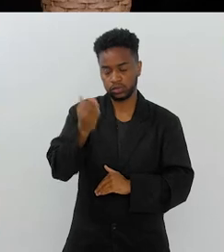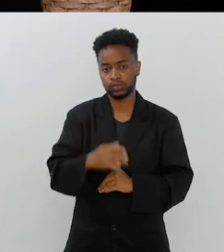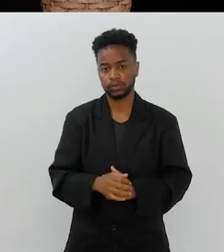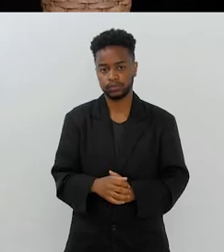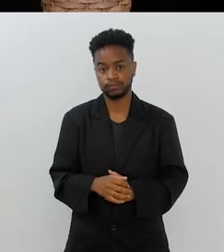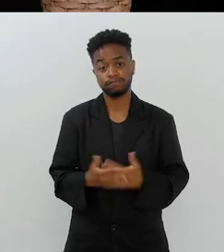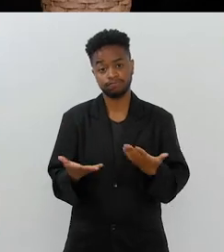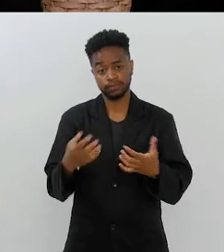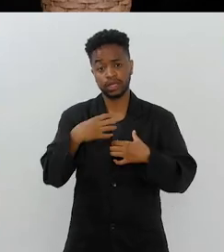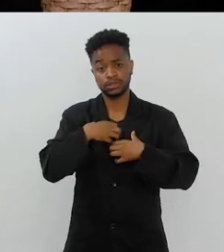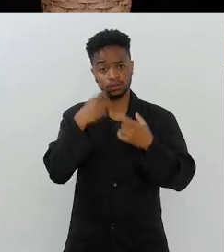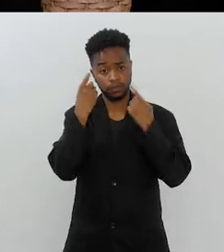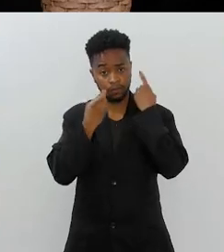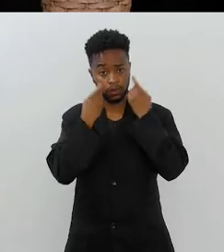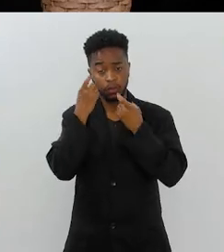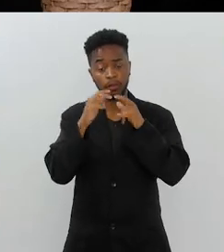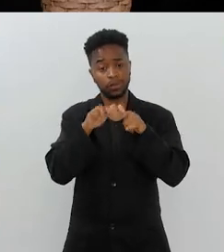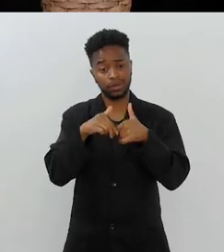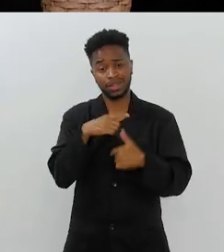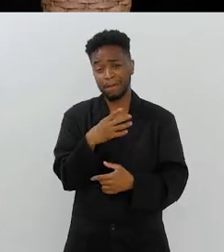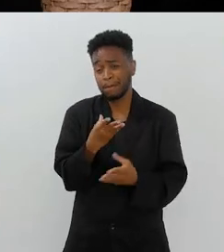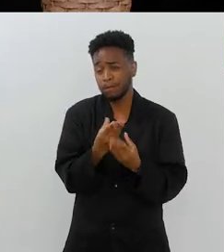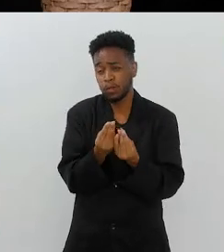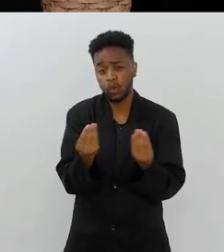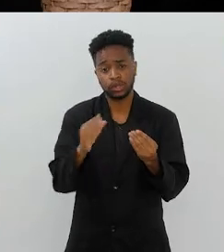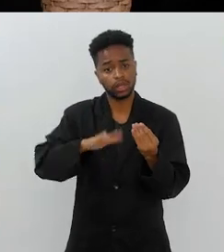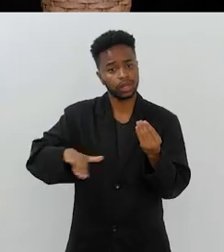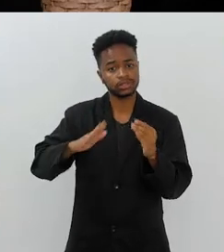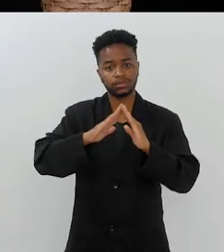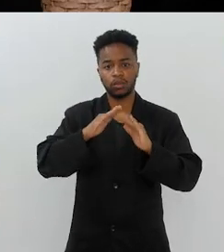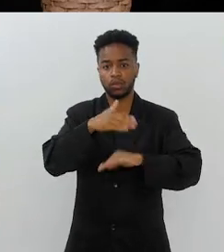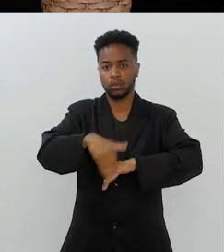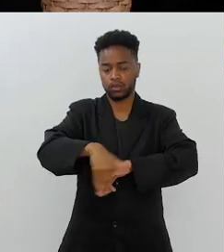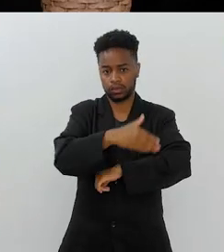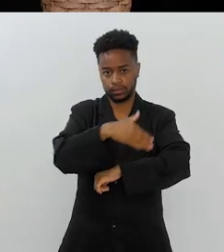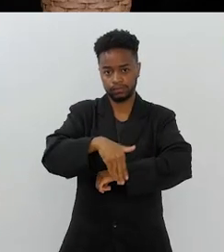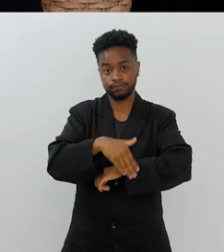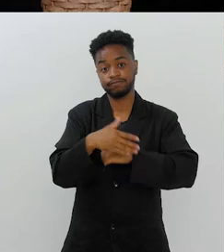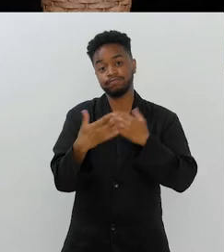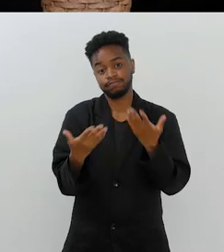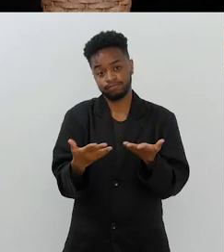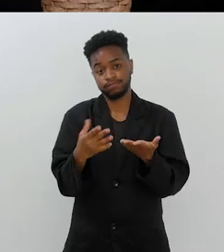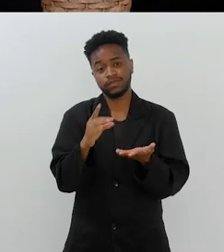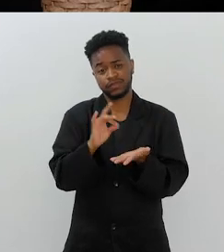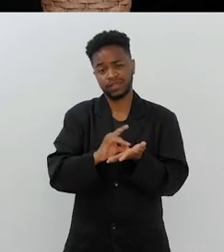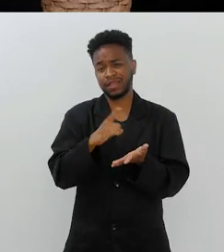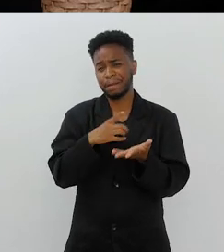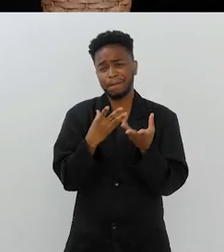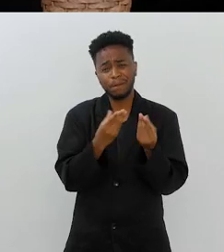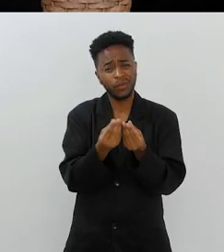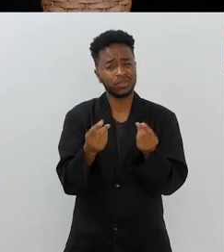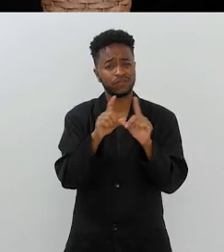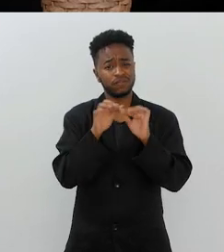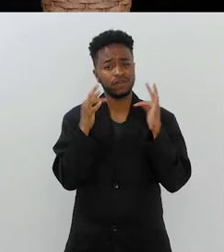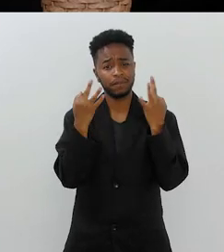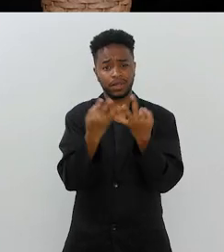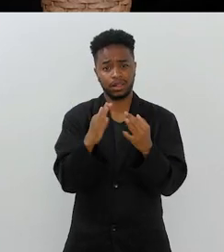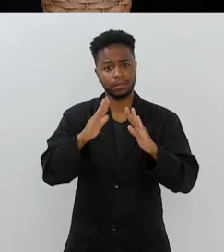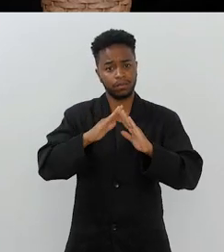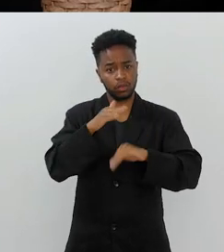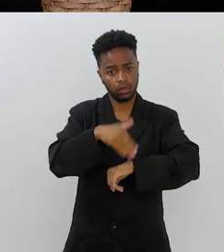aumentou gigantescamente. me preocupa demais o número de crianças na rua, isso, de famílias